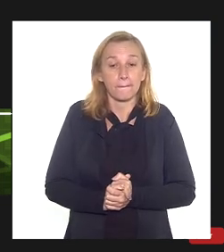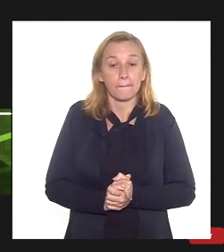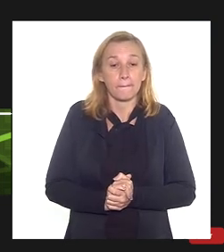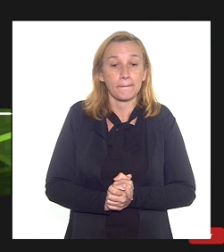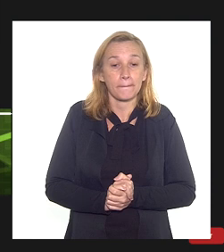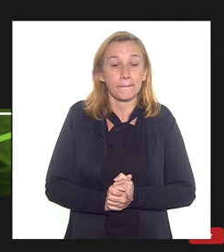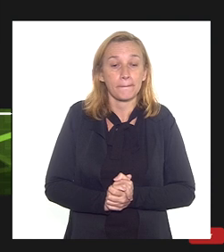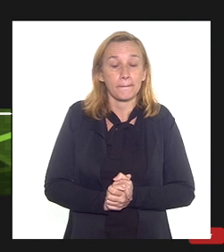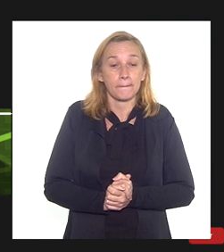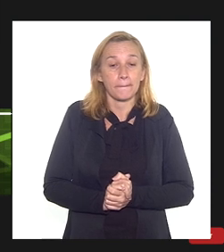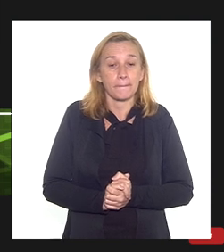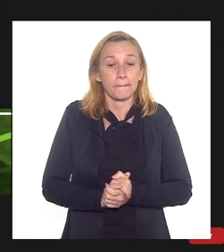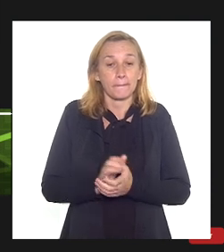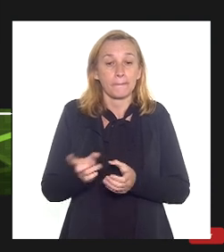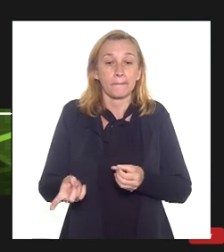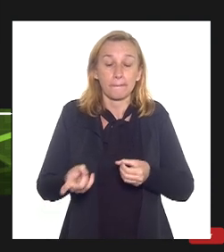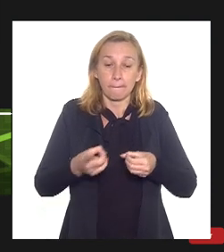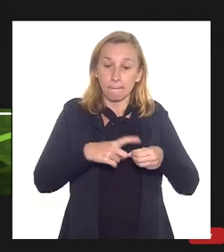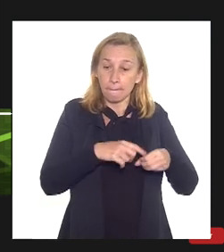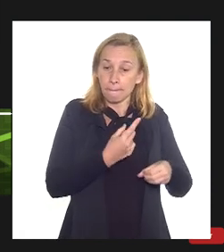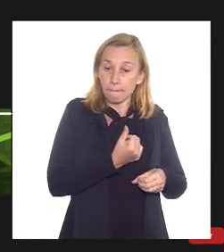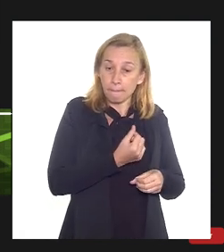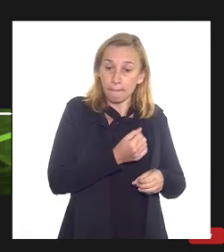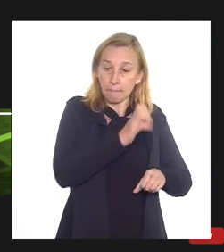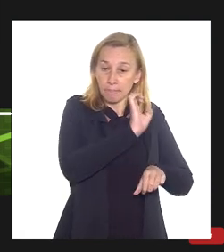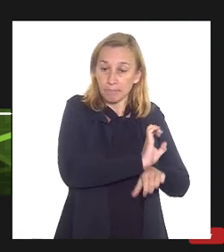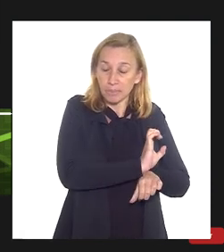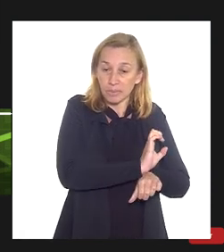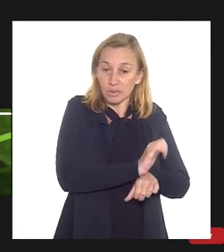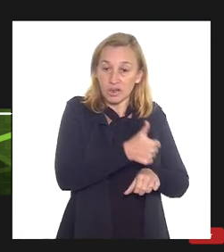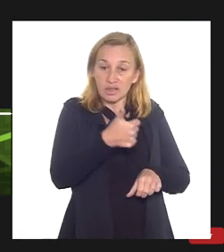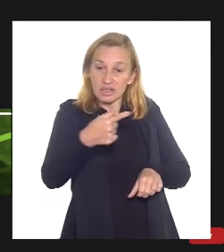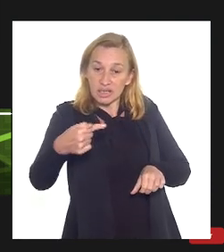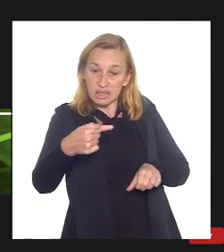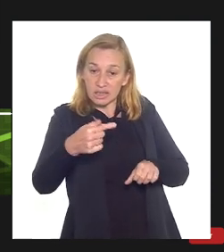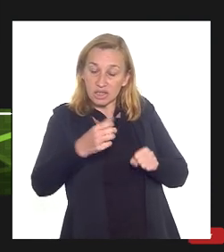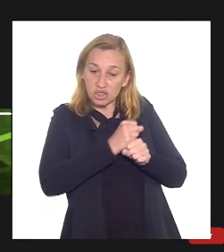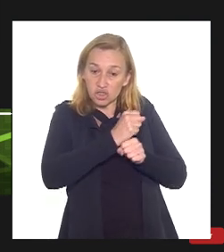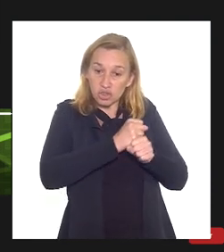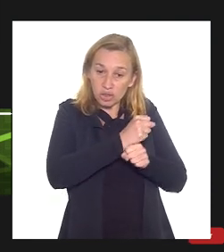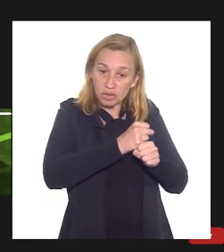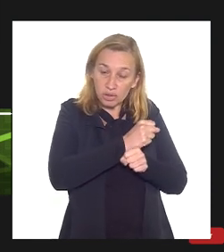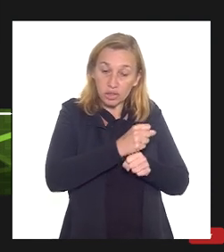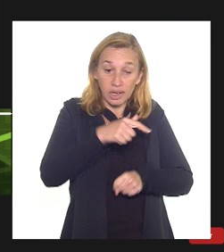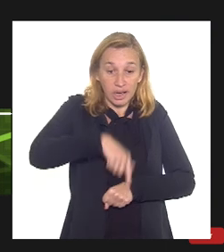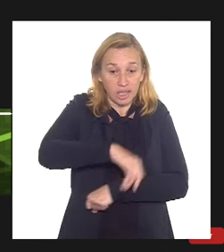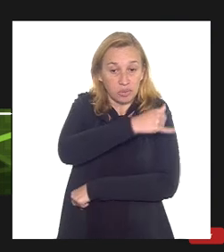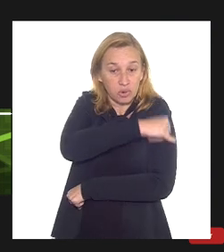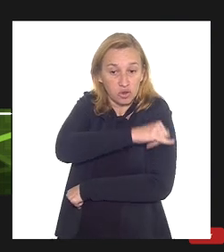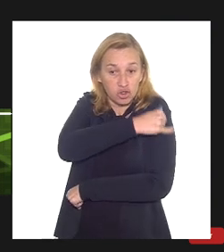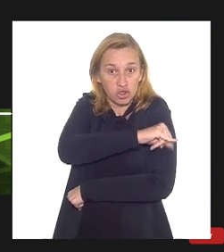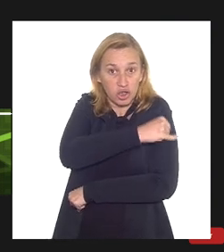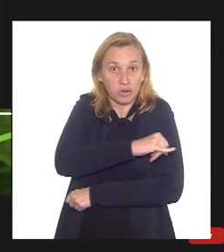ressarcimento aos Estados em 17 anos e aqui para Rio de Janeiro